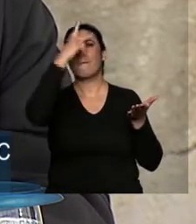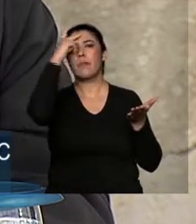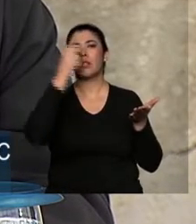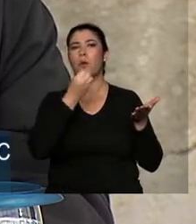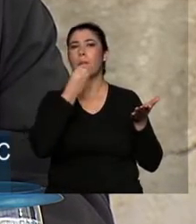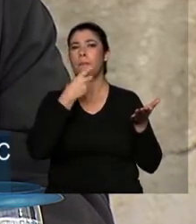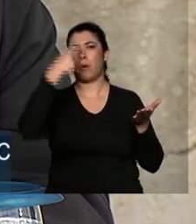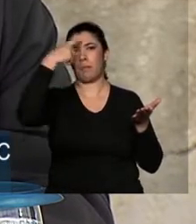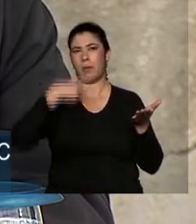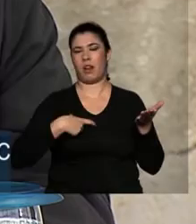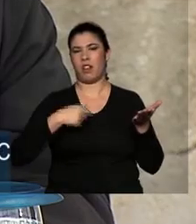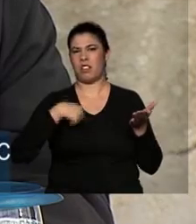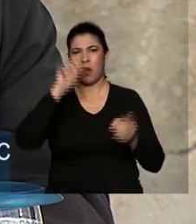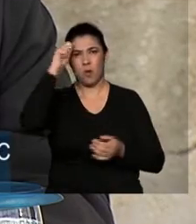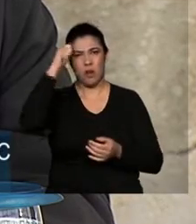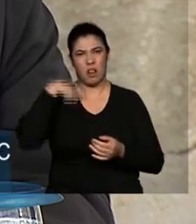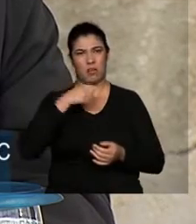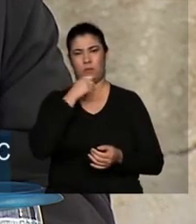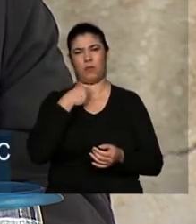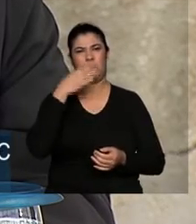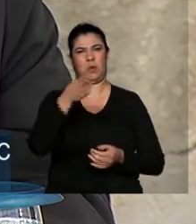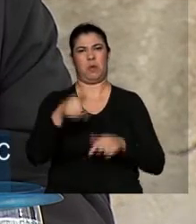procurarem porque não vão ser contratados.